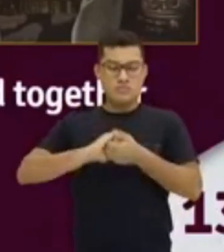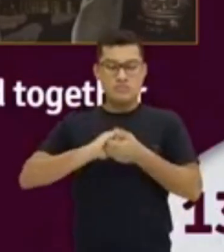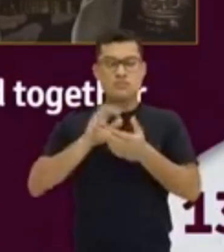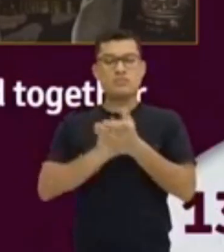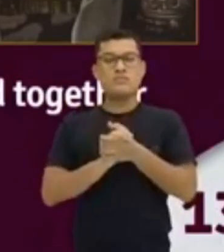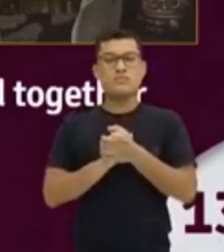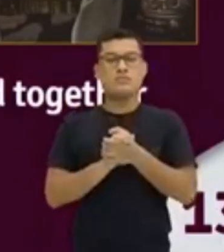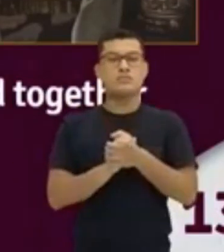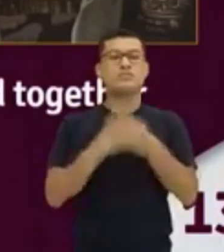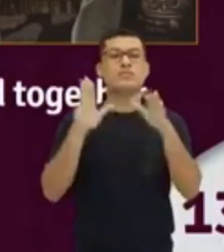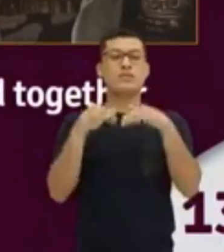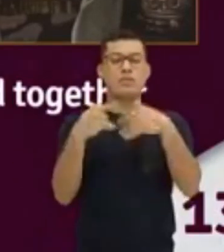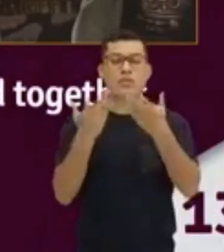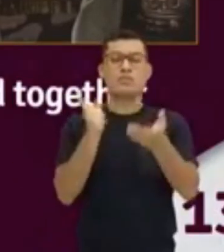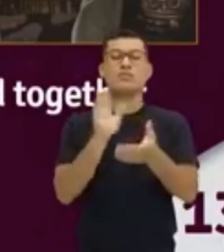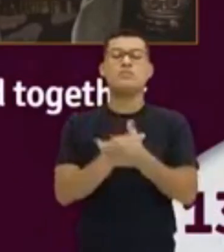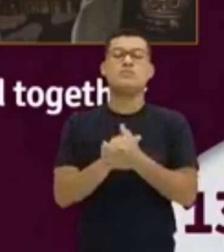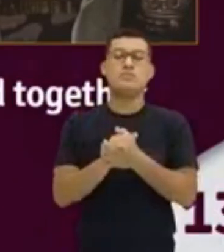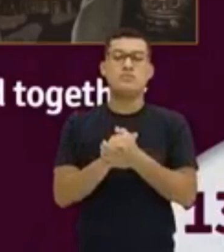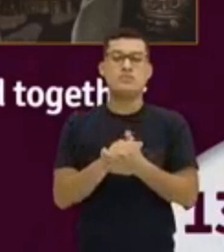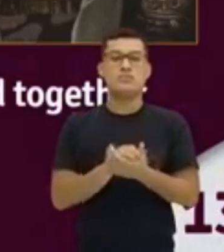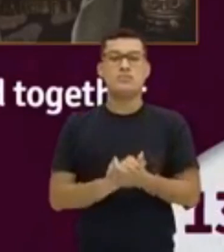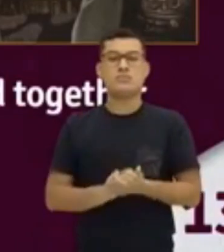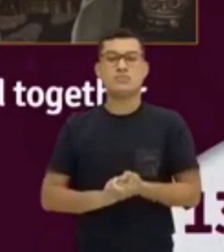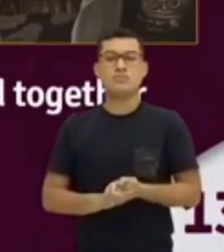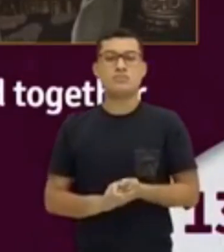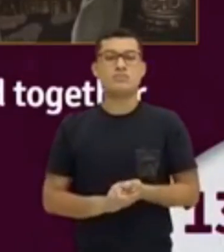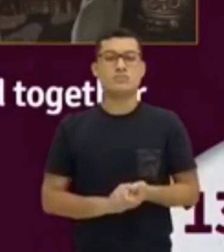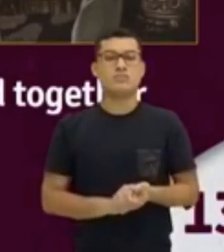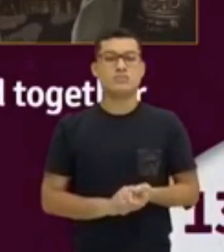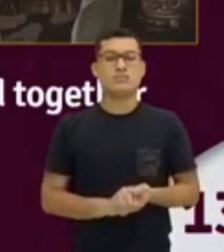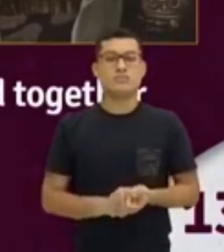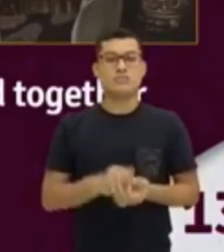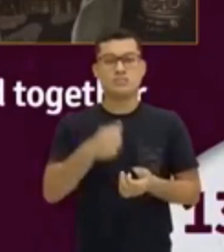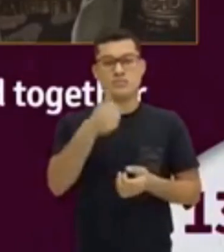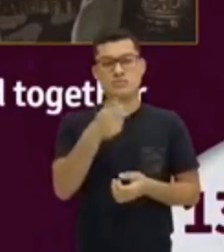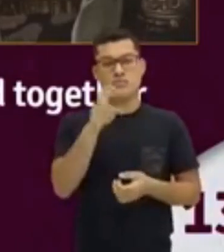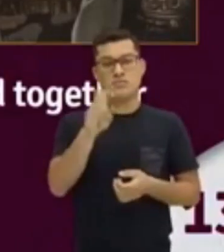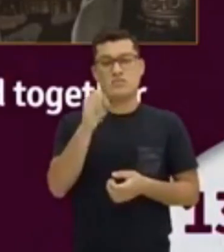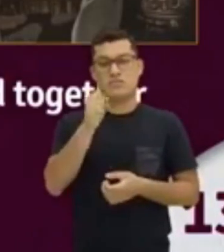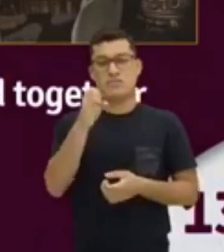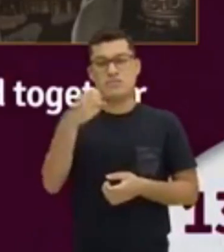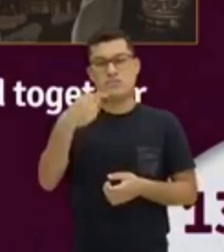Quando foi que ele casou? Ele casou em 1582.